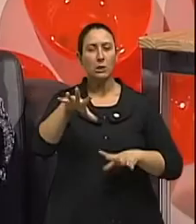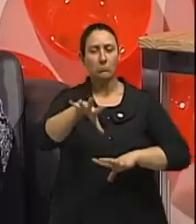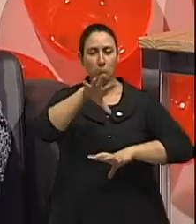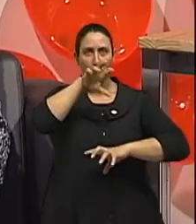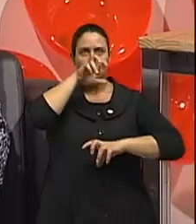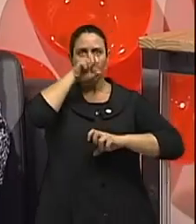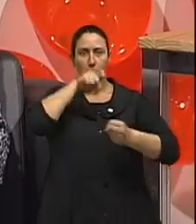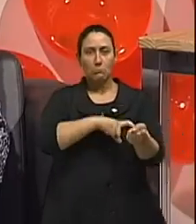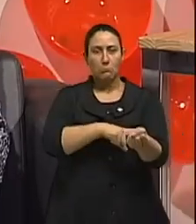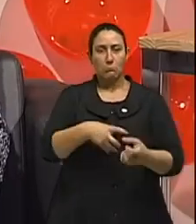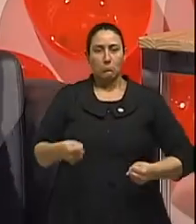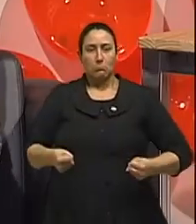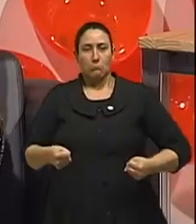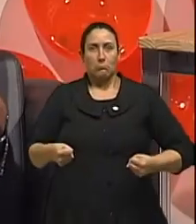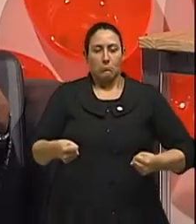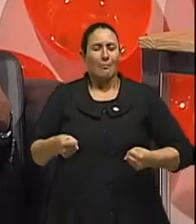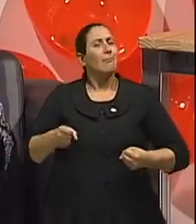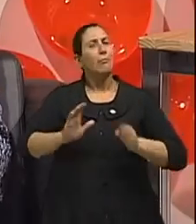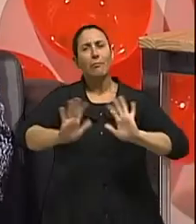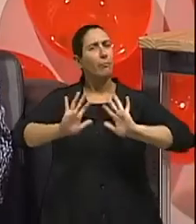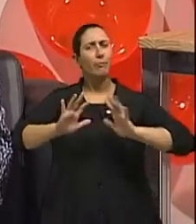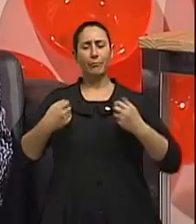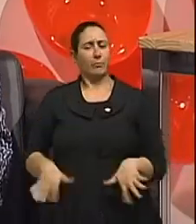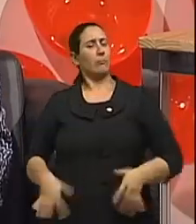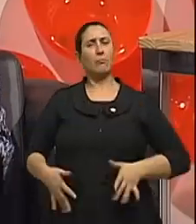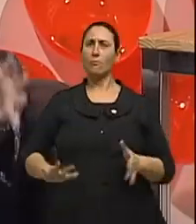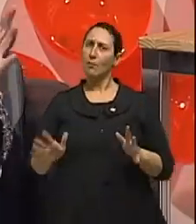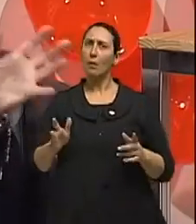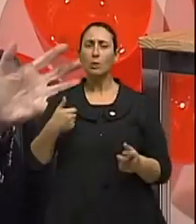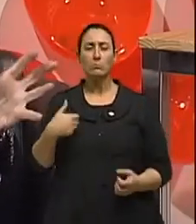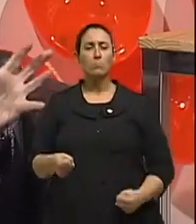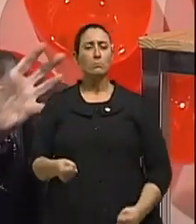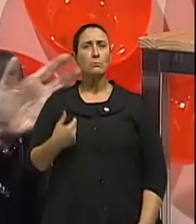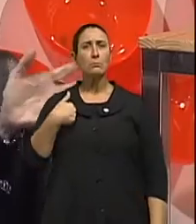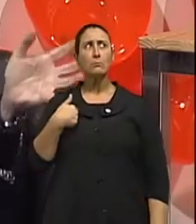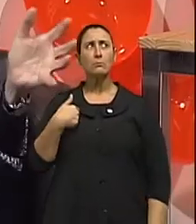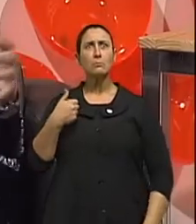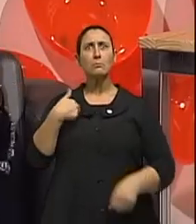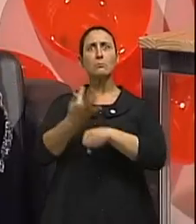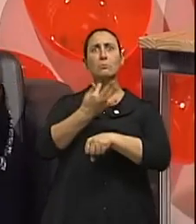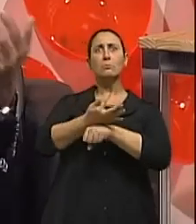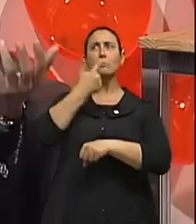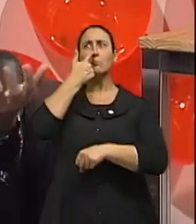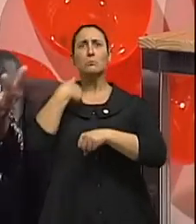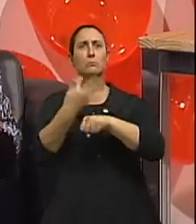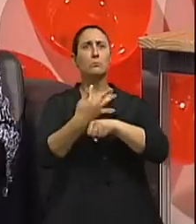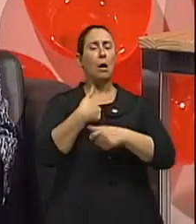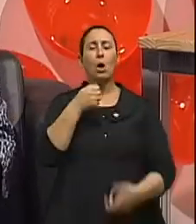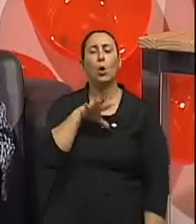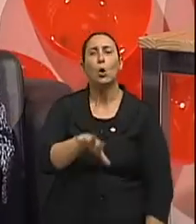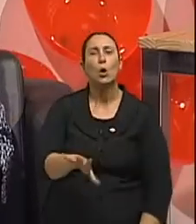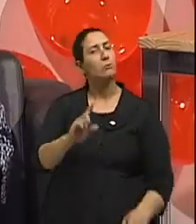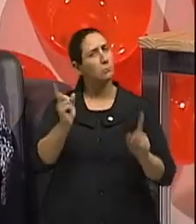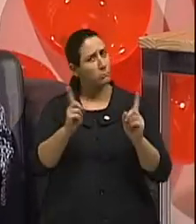respiração seja o mais rítmica possível, sem que ela se sinta ansiosa porque ela está sem ar. Então, cada um tem o seu próprio ritmo, cada um tem a sua própria maneira de